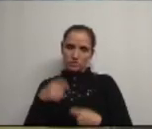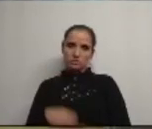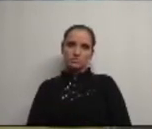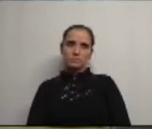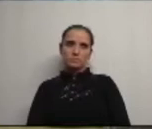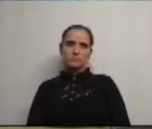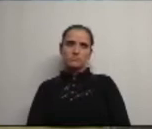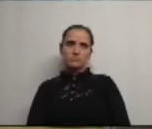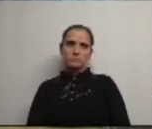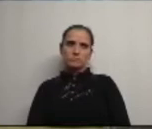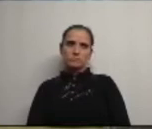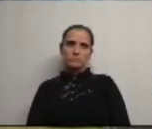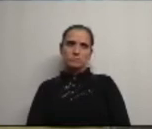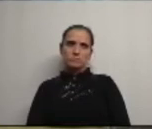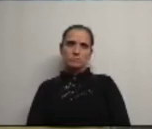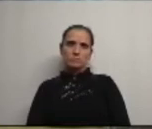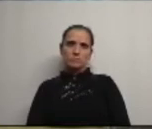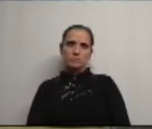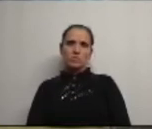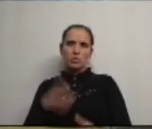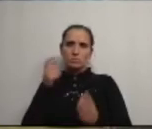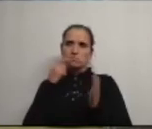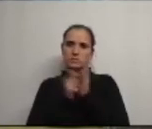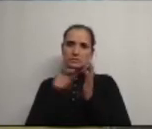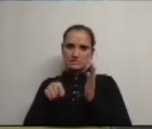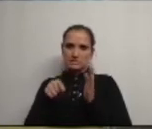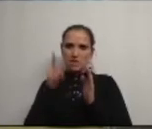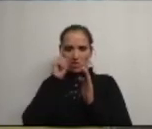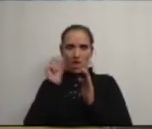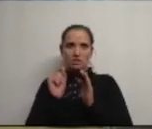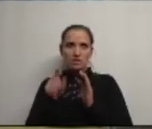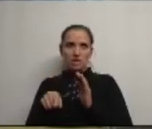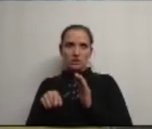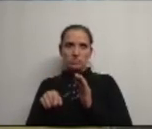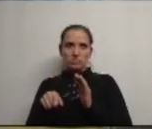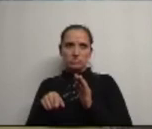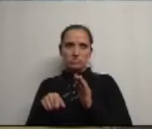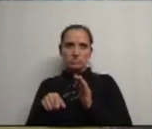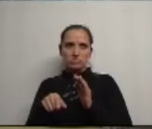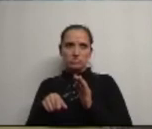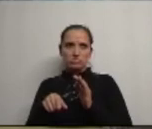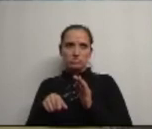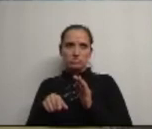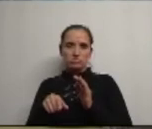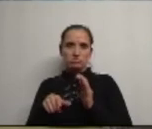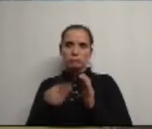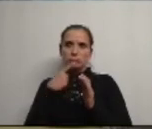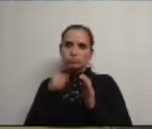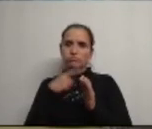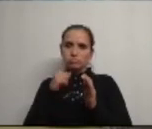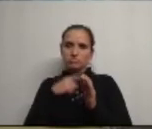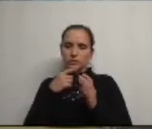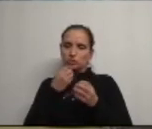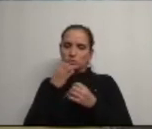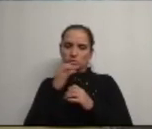quanto à marcação desta sessão para esta data eu não vou voltar a explicar